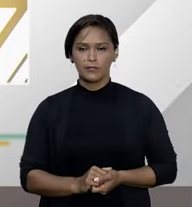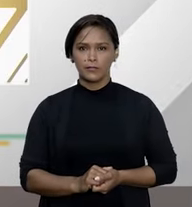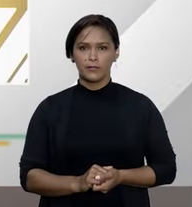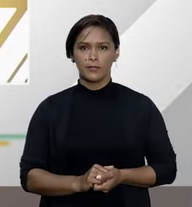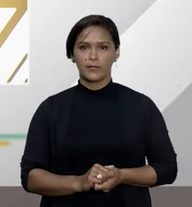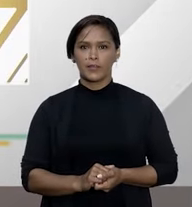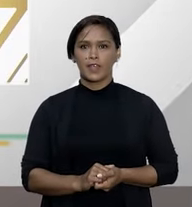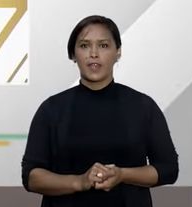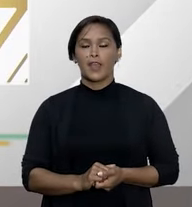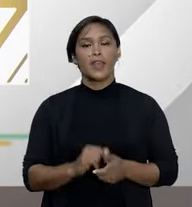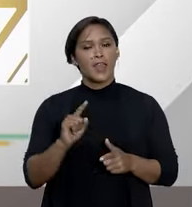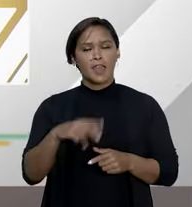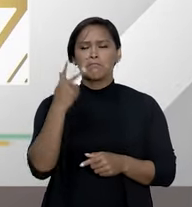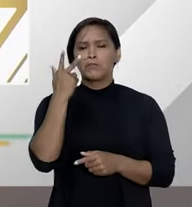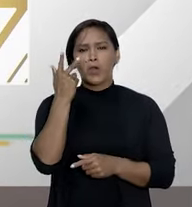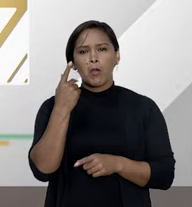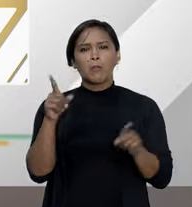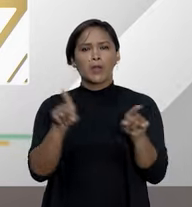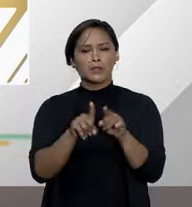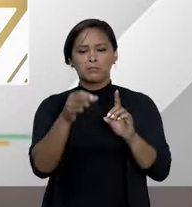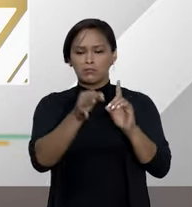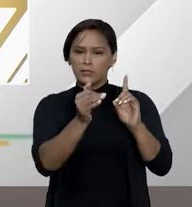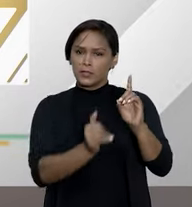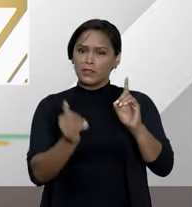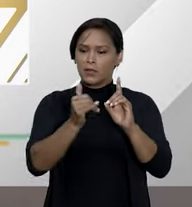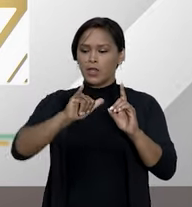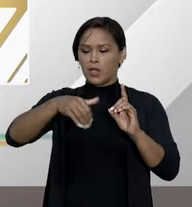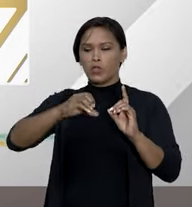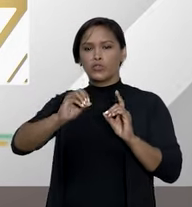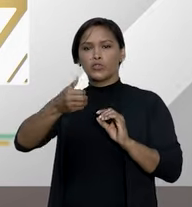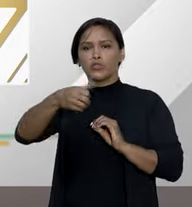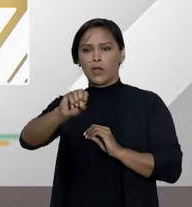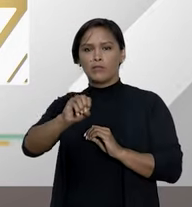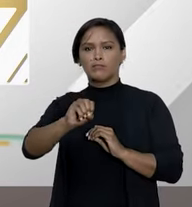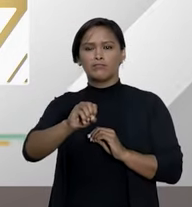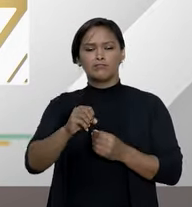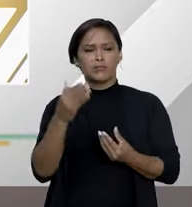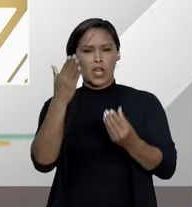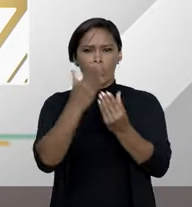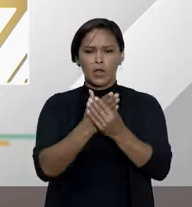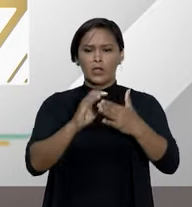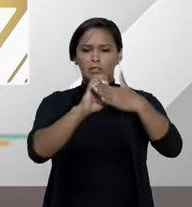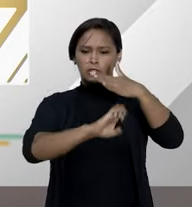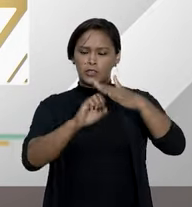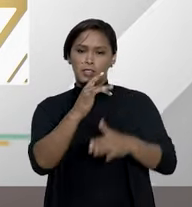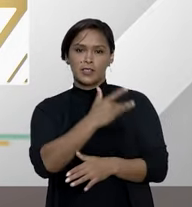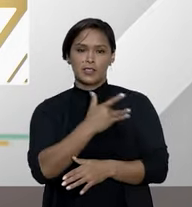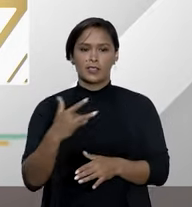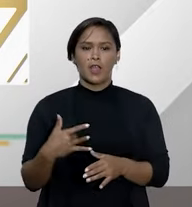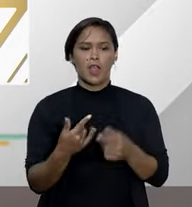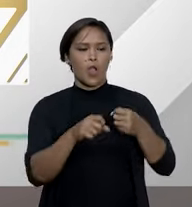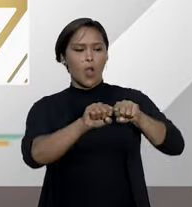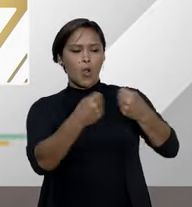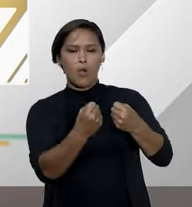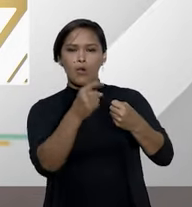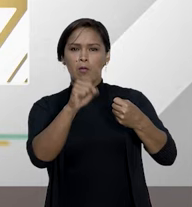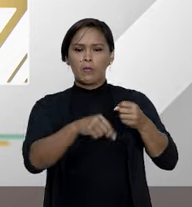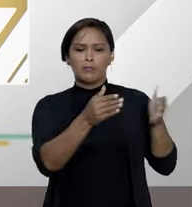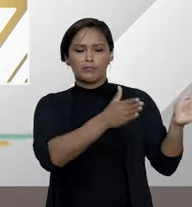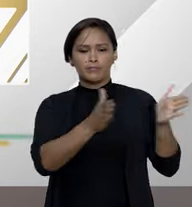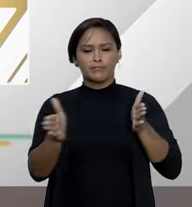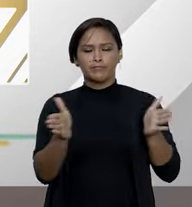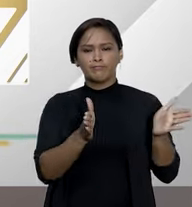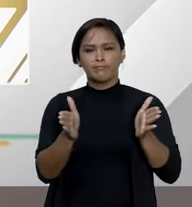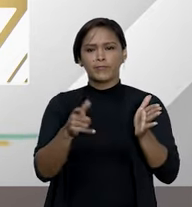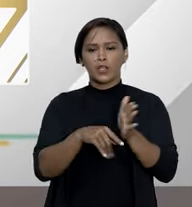É muito comum também, desembargador João Rebouças, casos de operadoras de saúde que rompem de forma unilateral